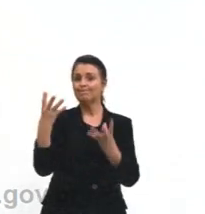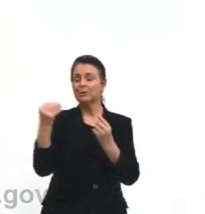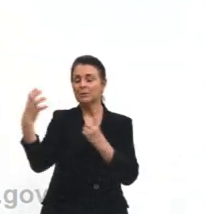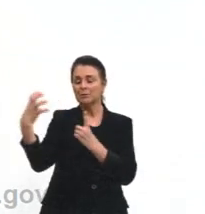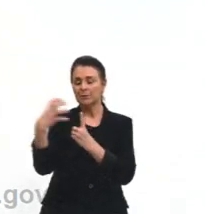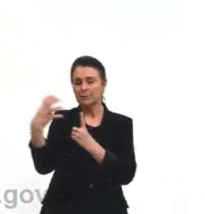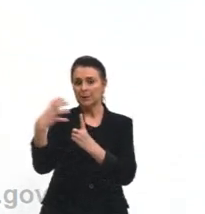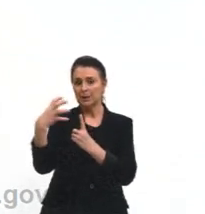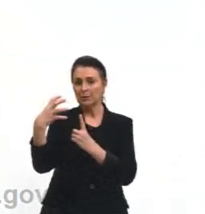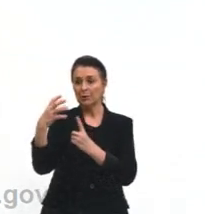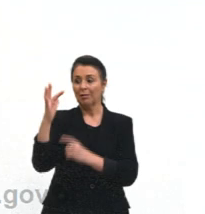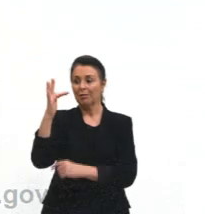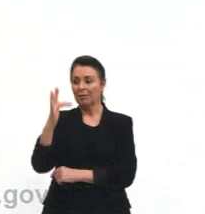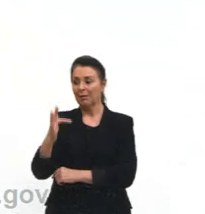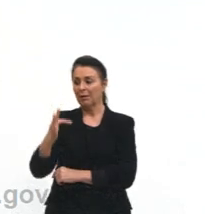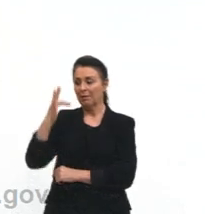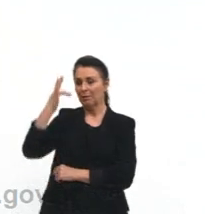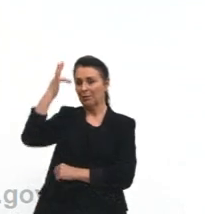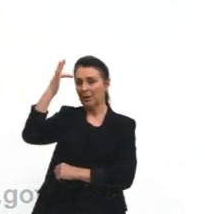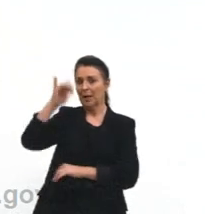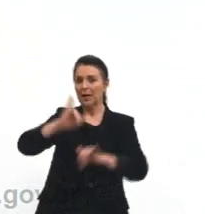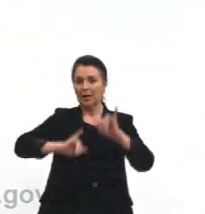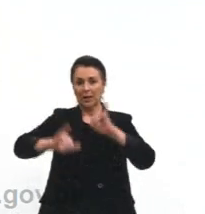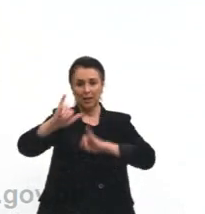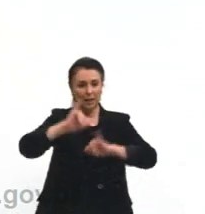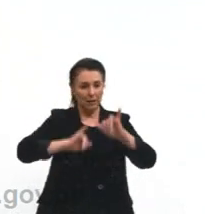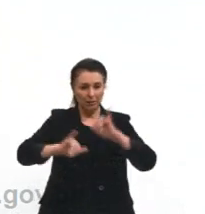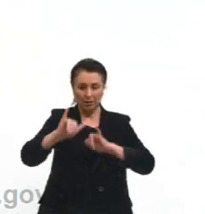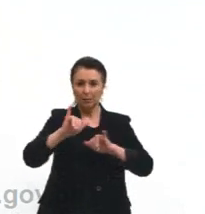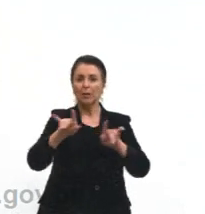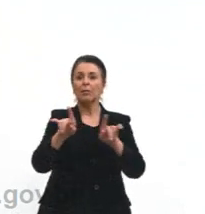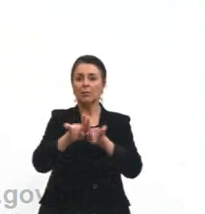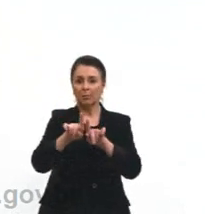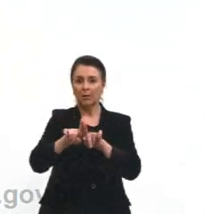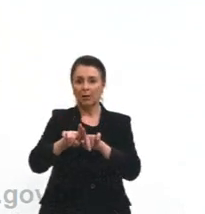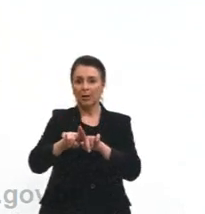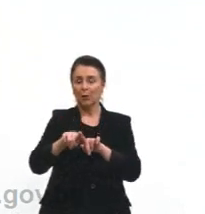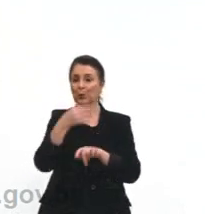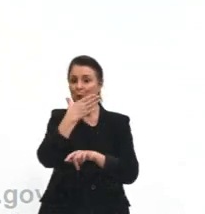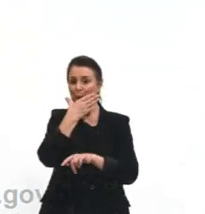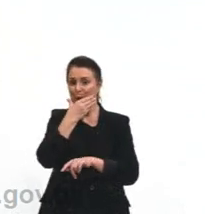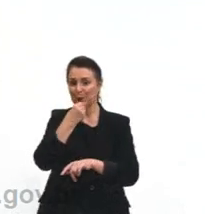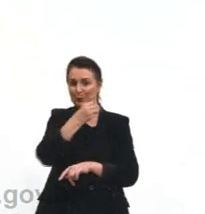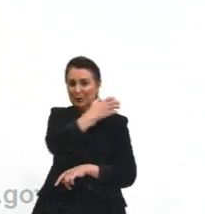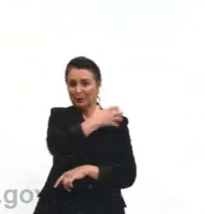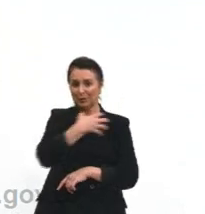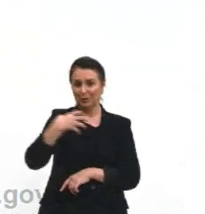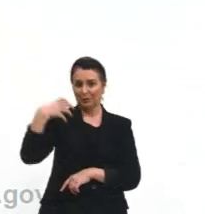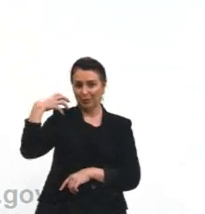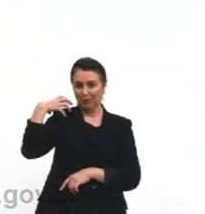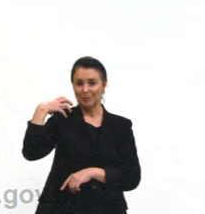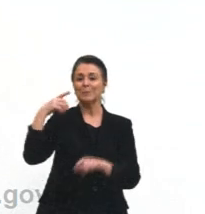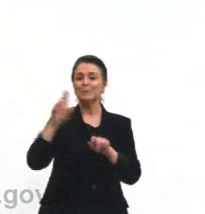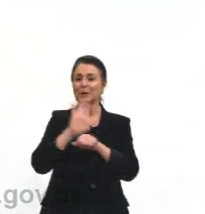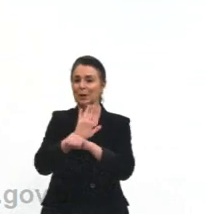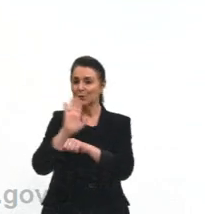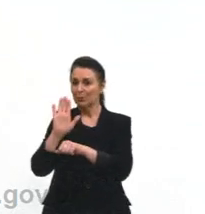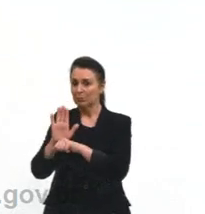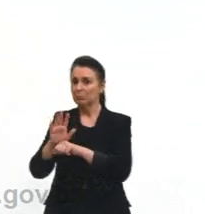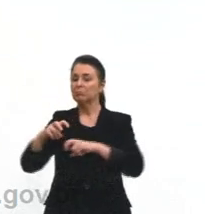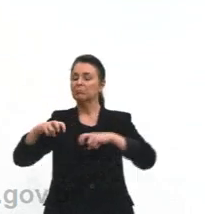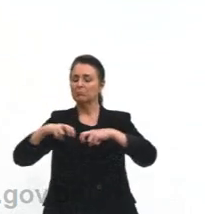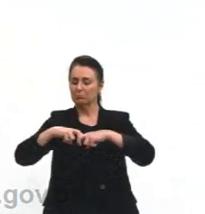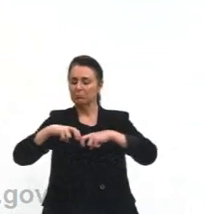filosofia, na química também, ele teve algumas contribuições e na física também, ele falava sobre o movimento.